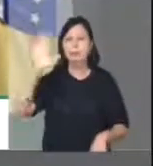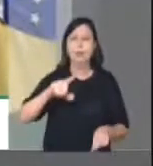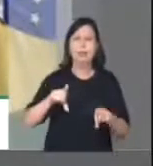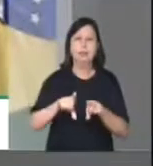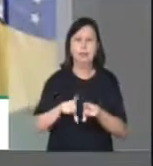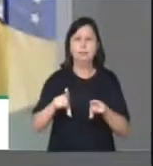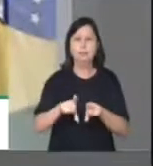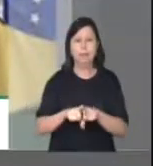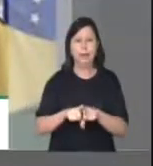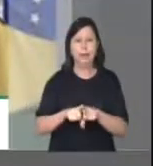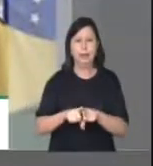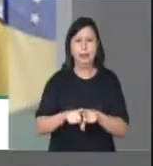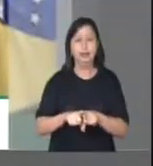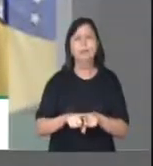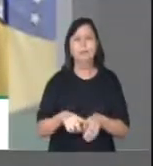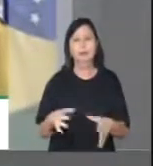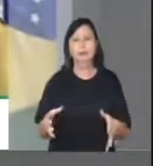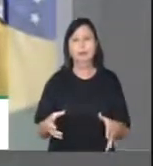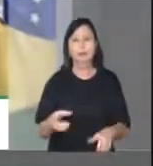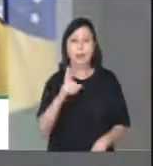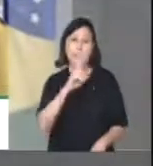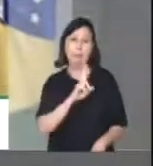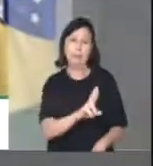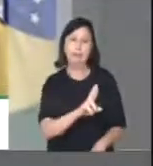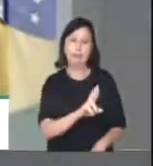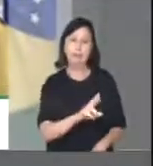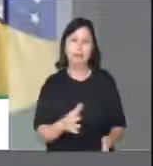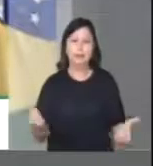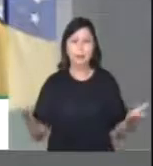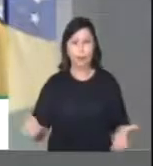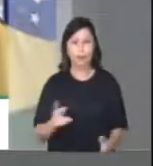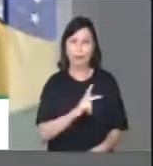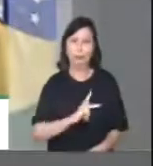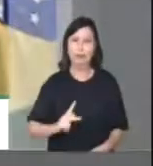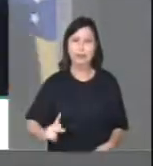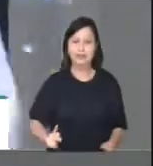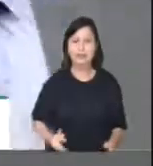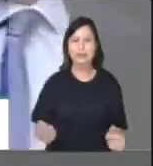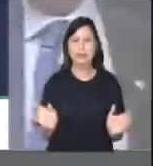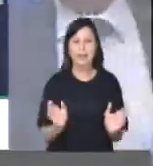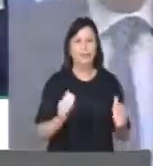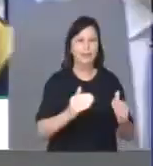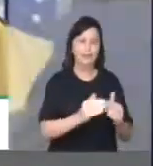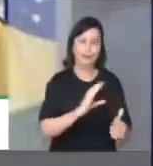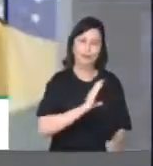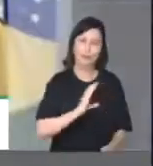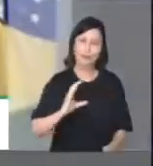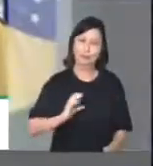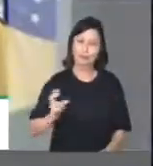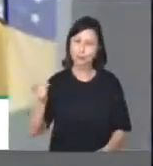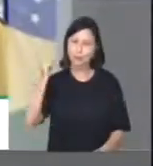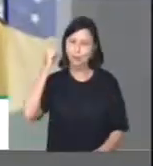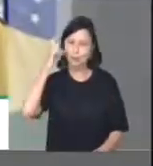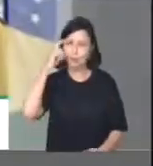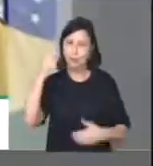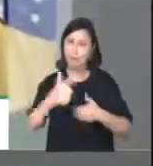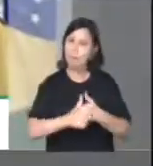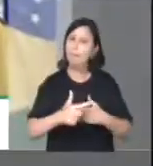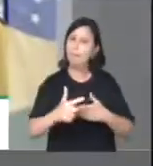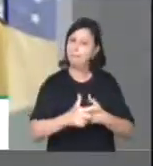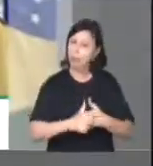eu, como presidente da Comissão de Cultura, acredito que desempenhei o meu papel aqui, especialmente